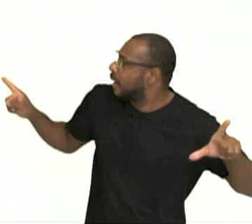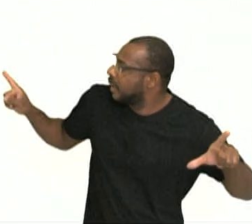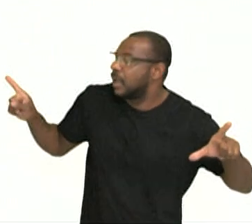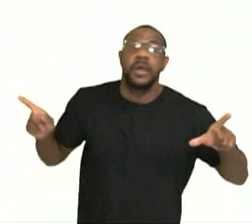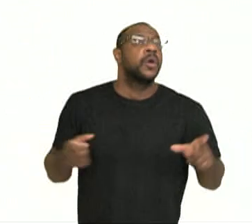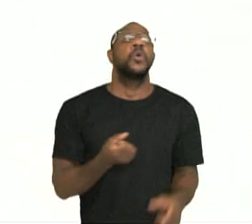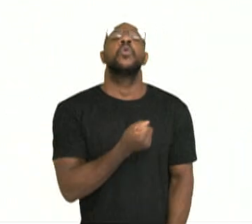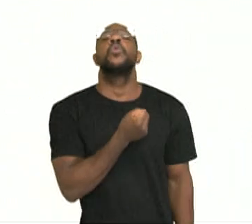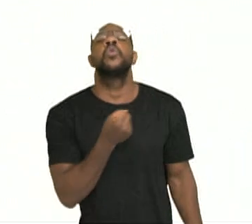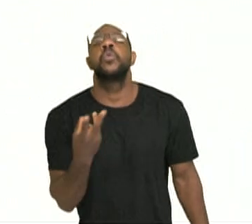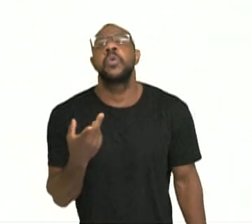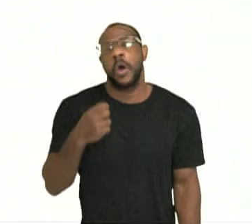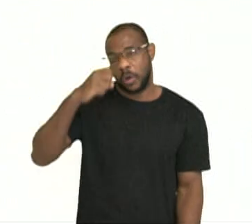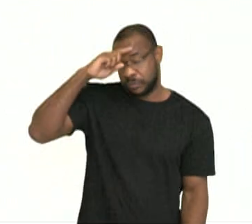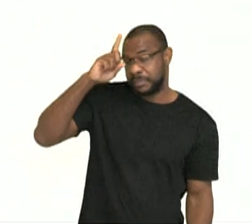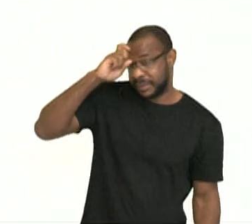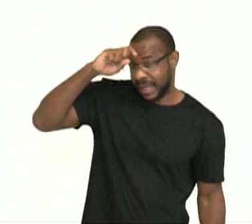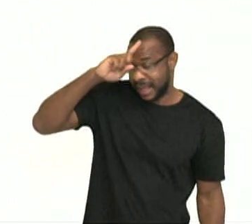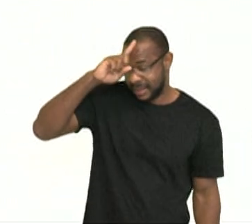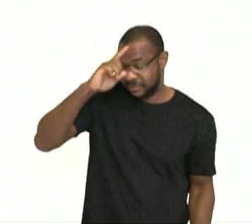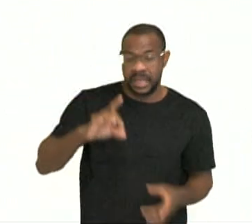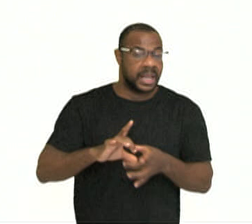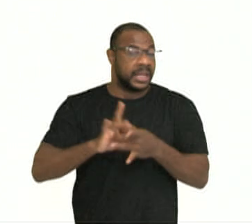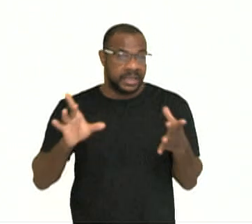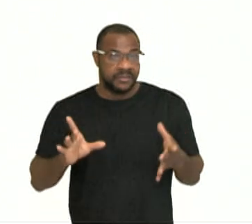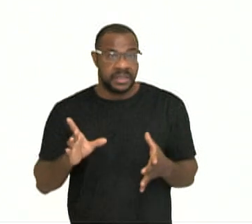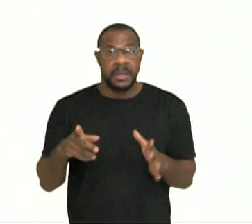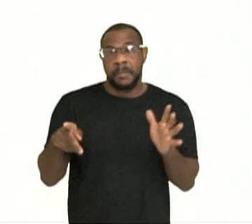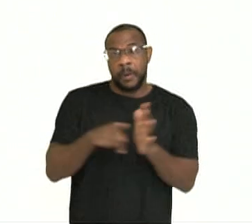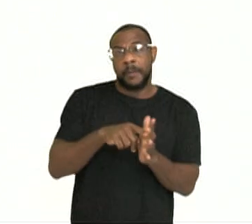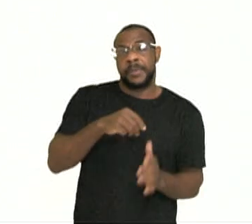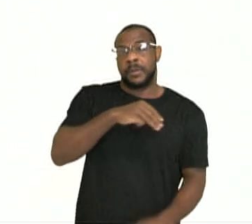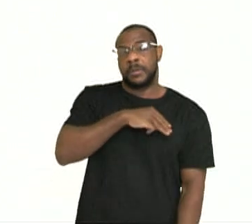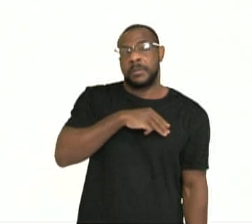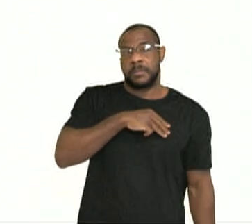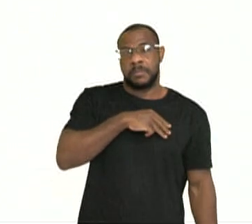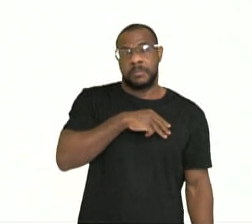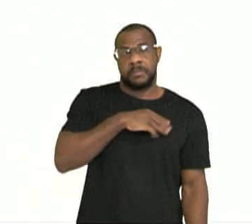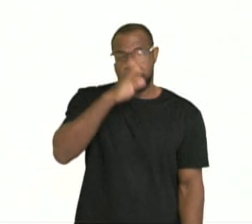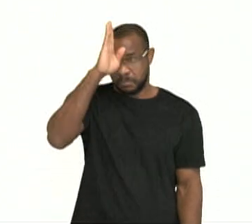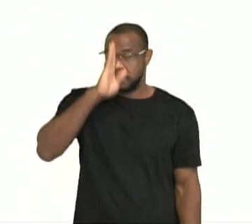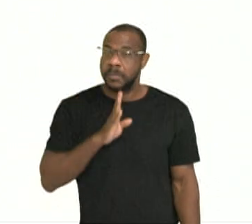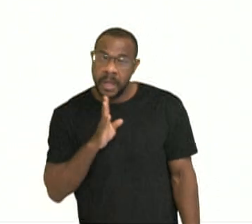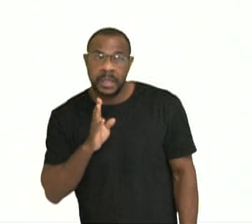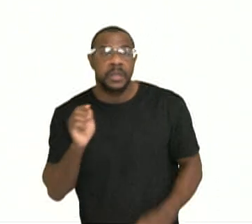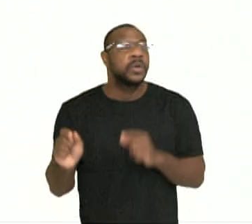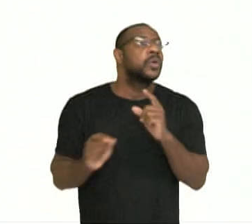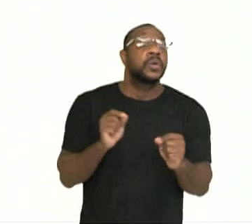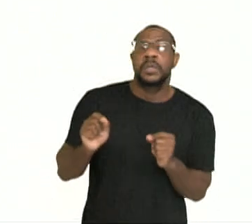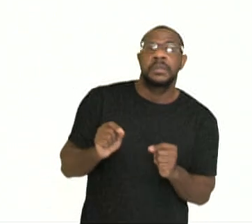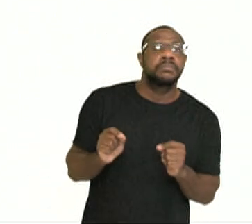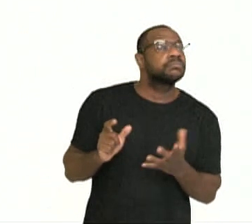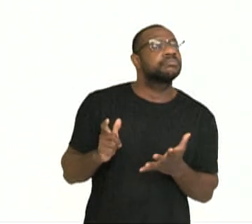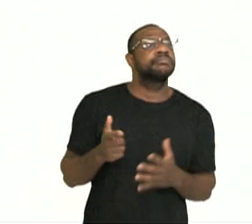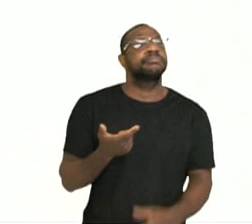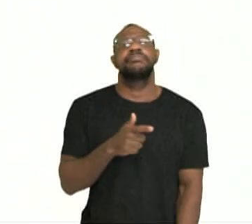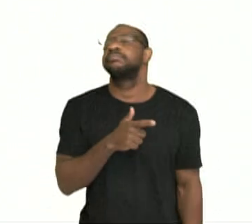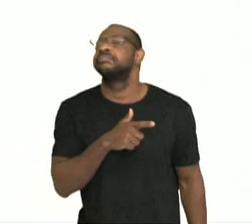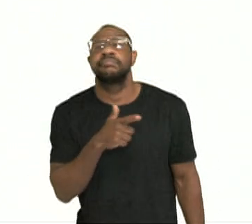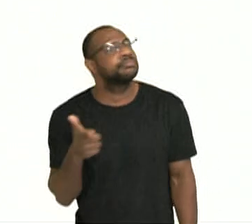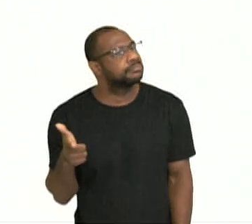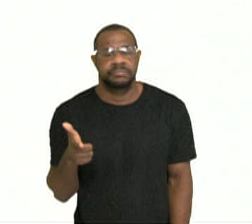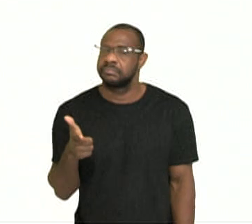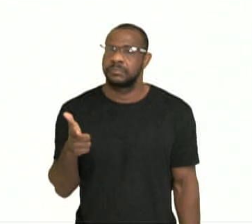hospitais disponíveis em termos públicos na realidade brasileira ela não reflete uma qualidade